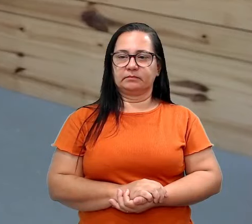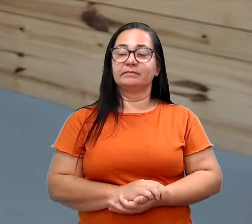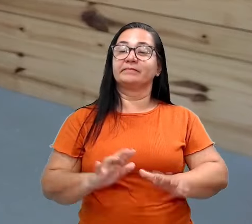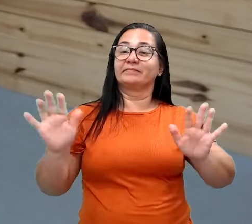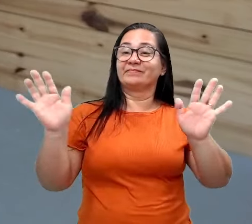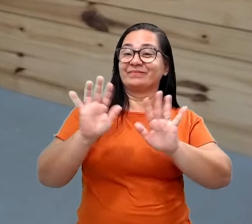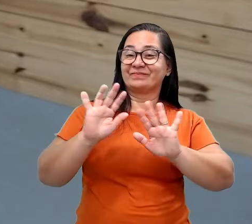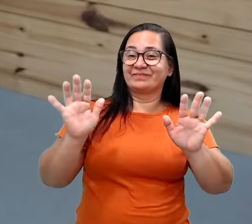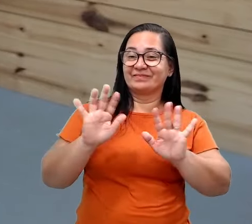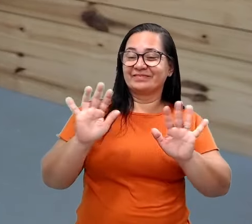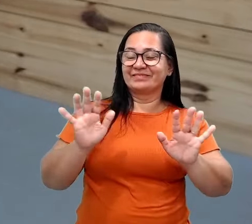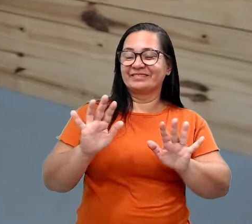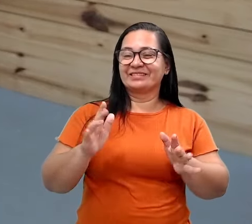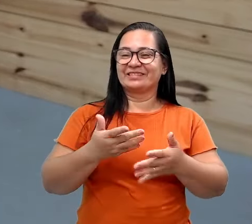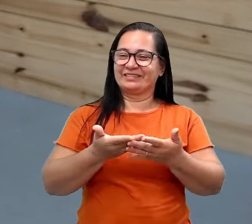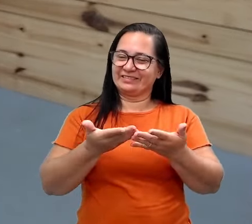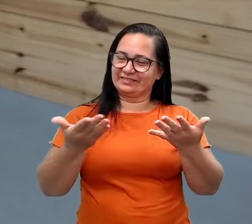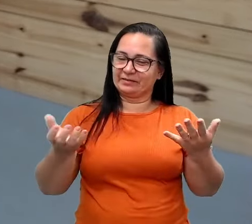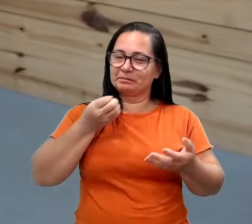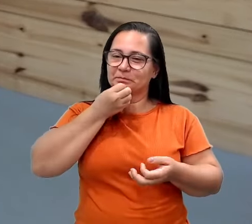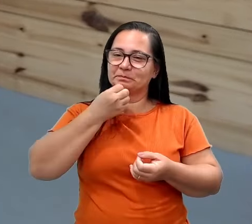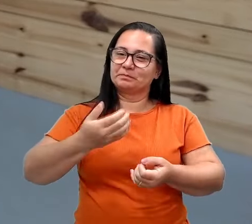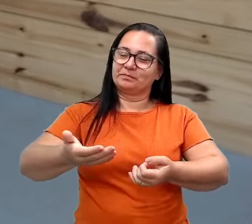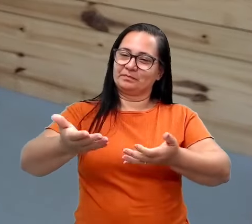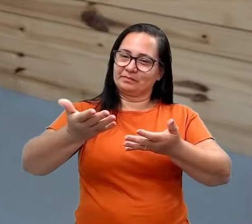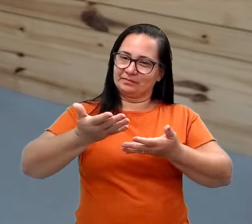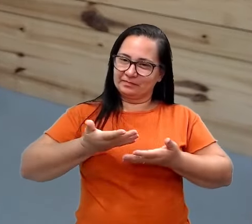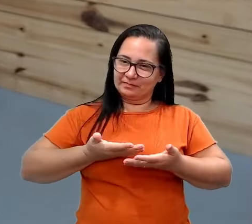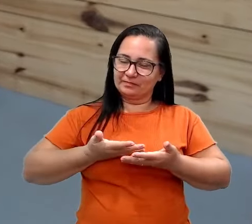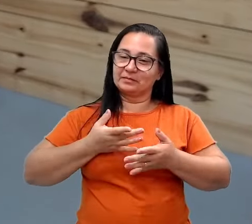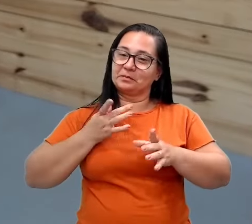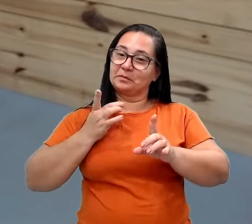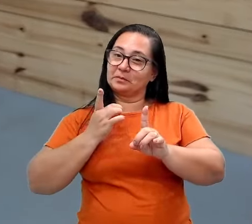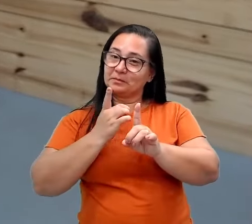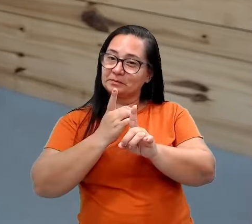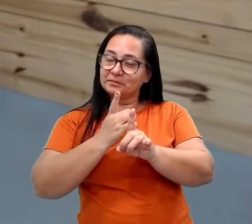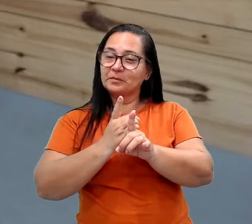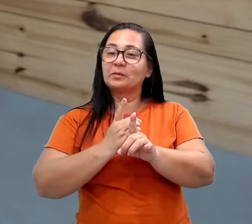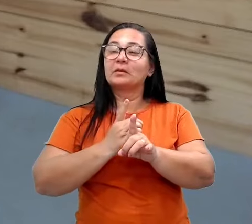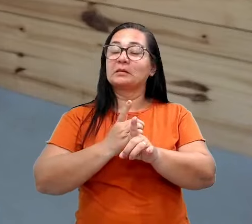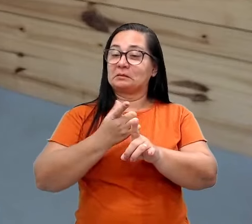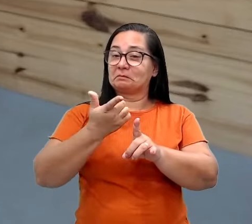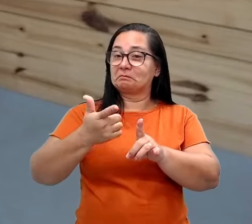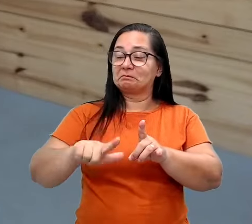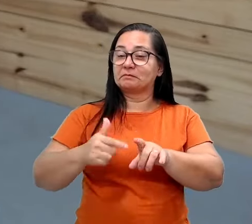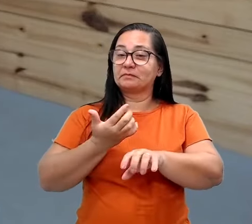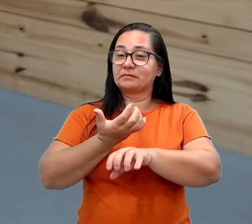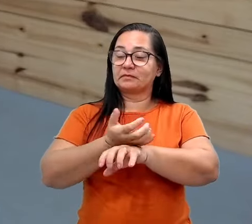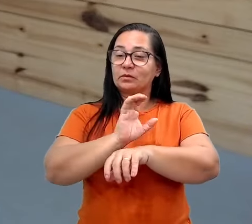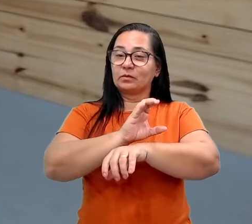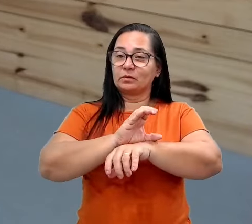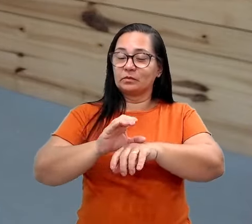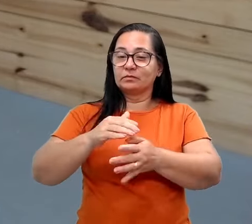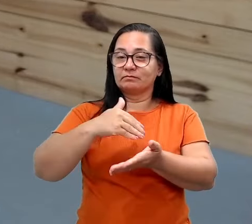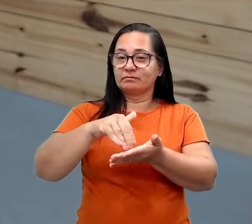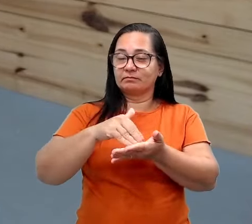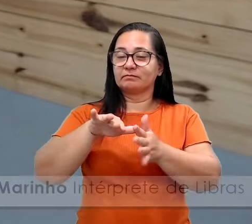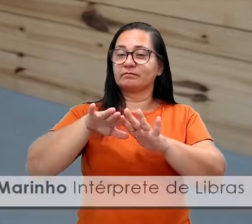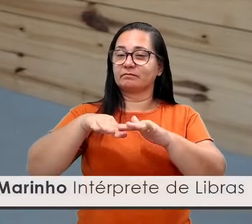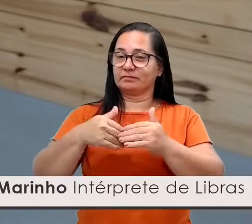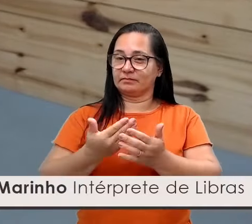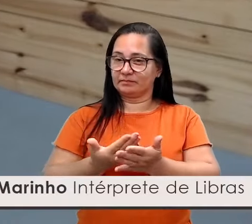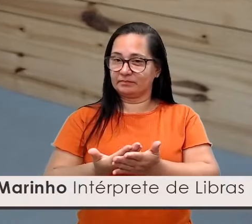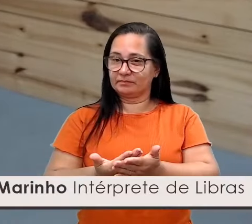Olá, estudantes! Muito bem-vindos a mais um encontro de mais uma disciplina do curso de Secretaria Escolar,